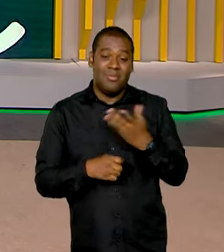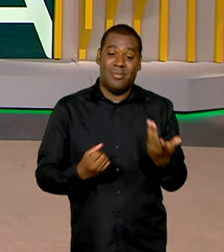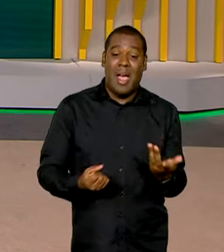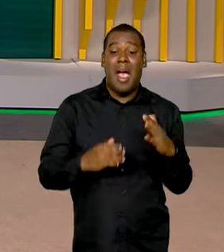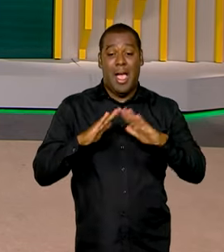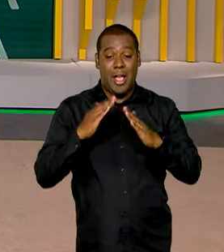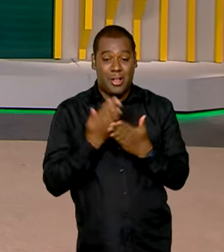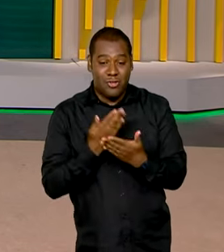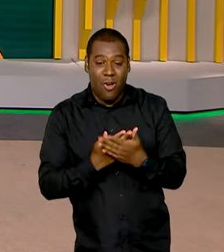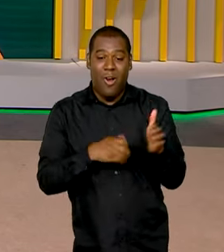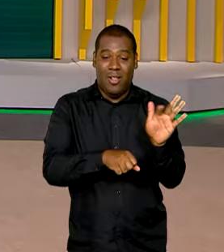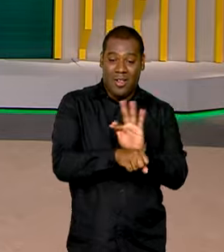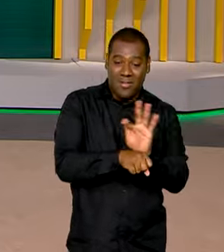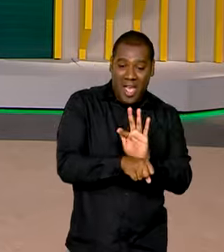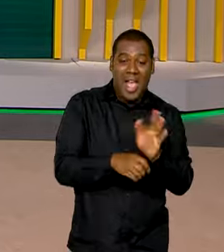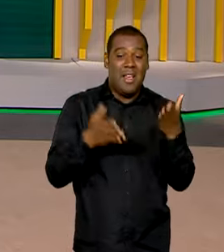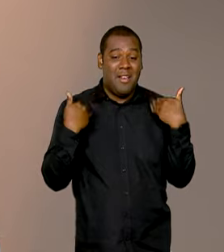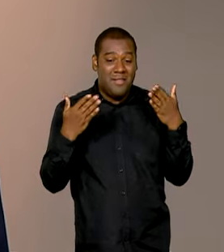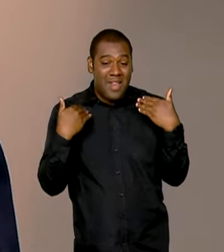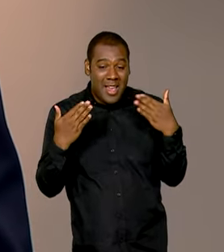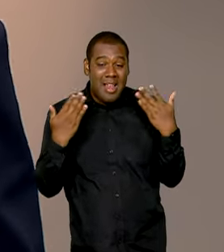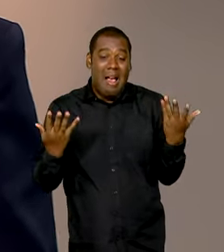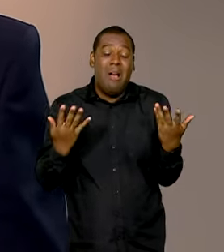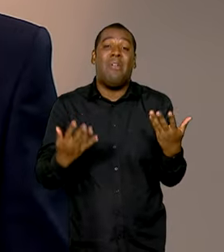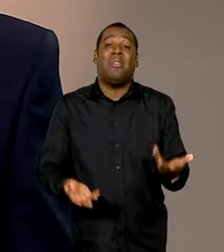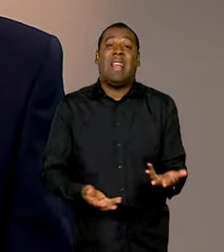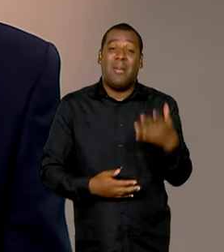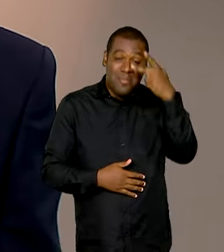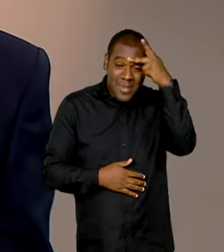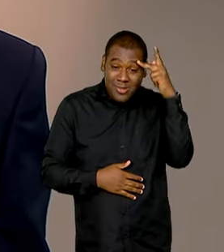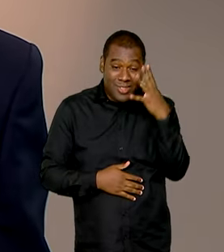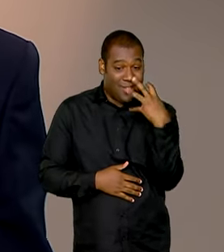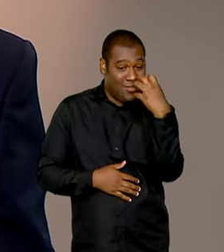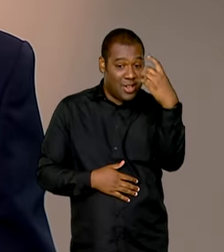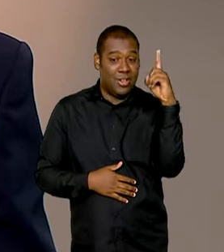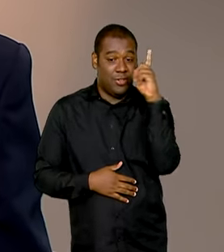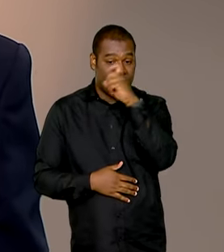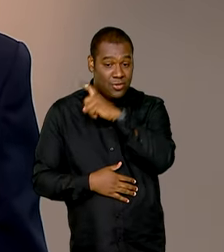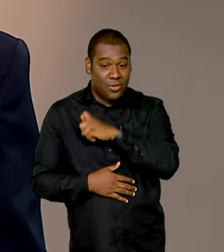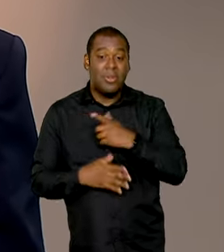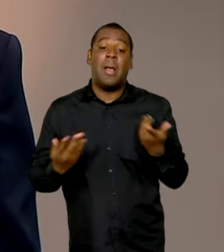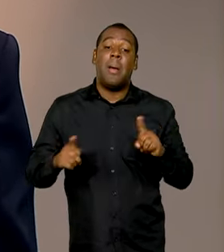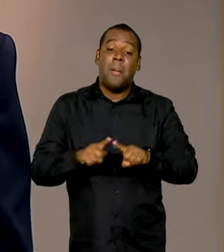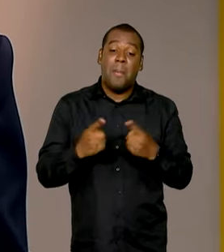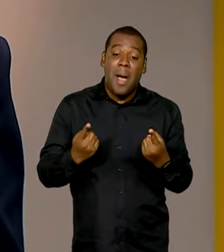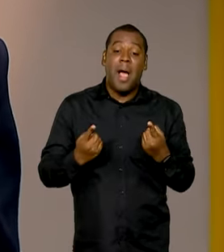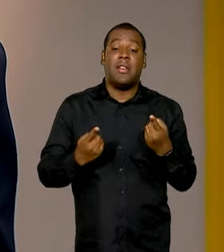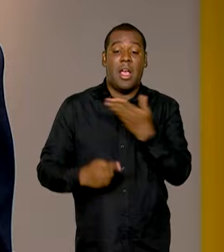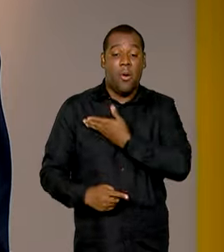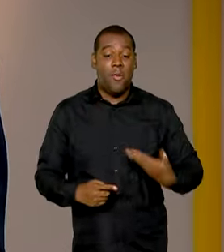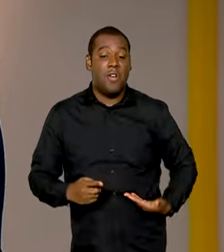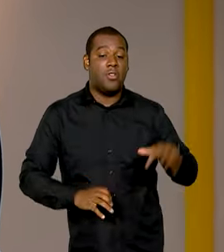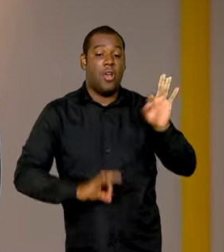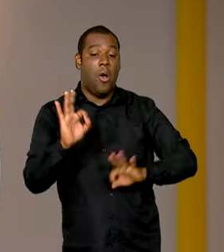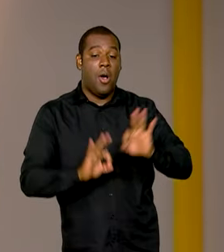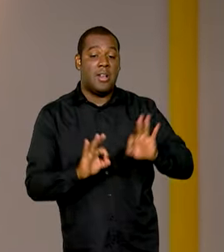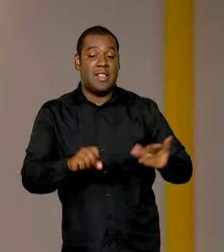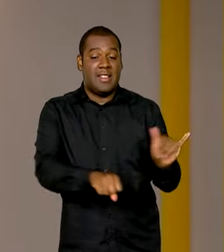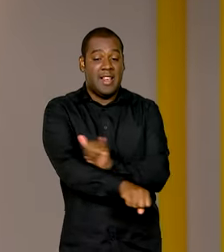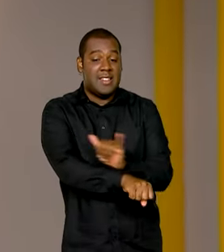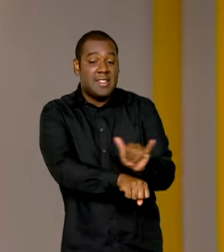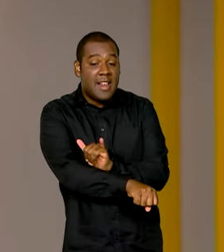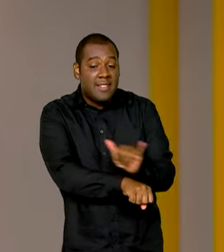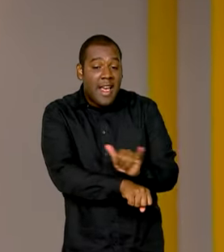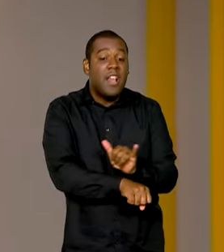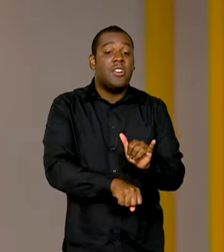escolares e de verão no país. Mas o governo está preparando um conjunto de medidas que promete baratear os